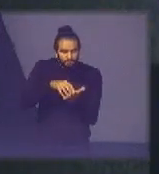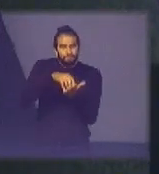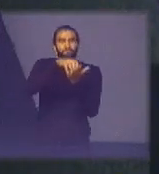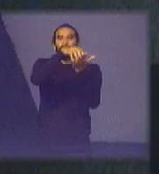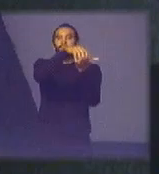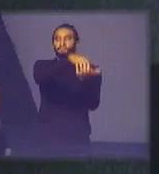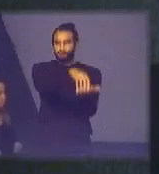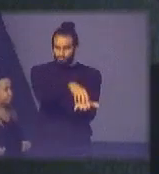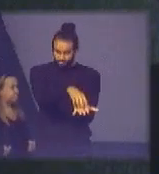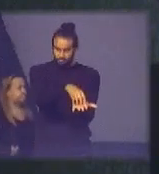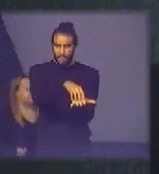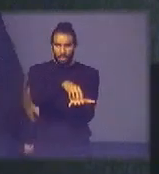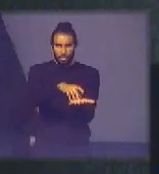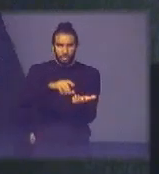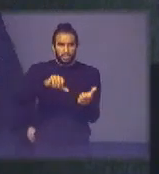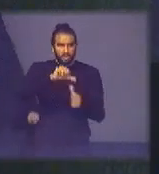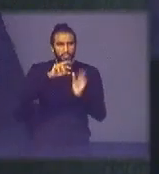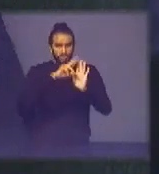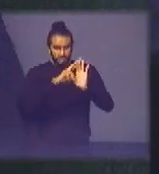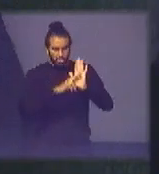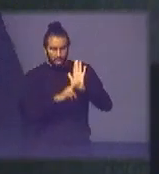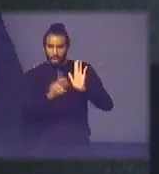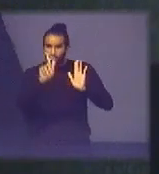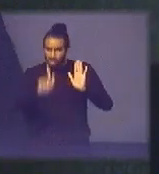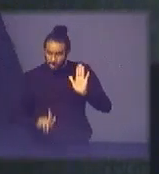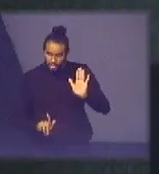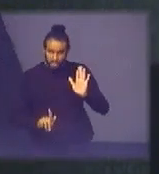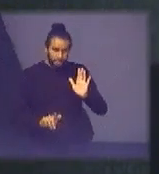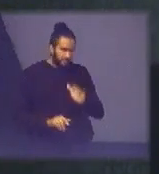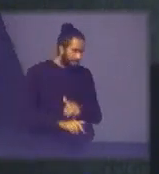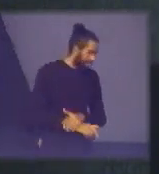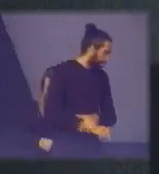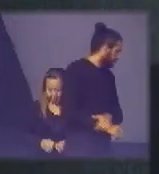aí de paradigma de gestão e aí